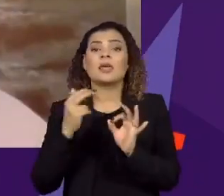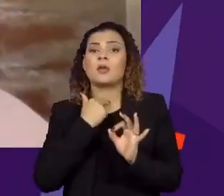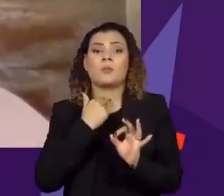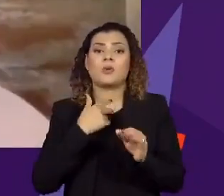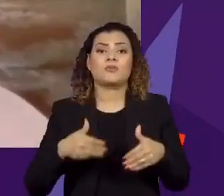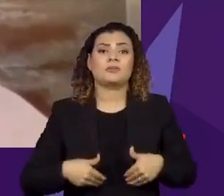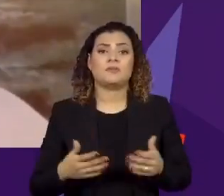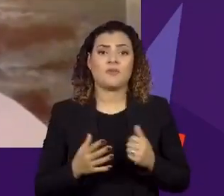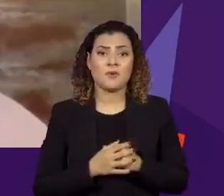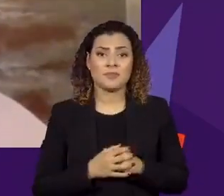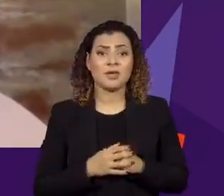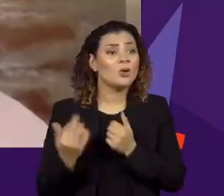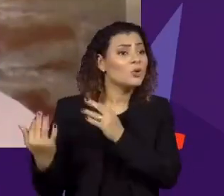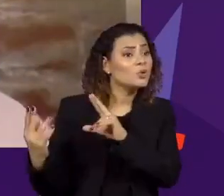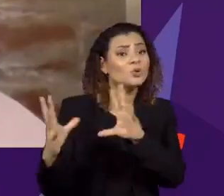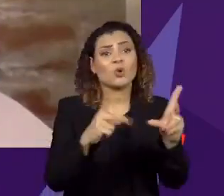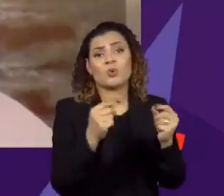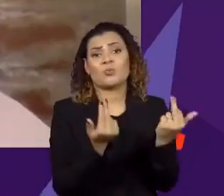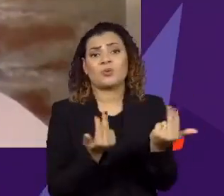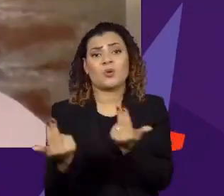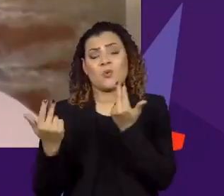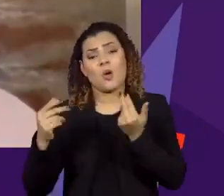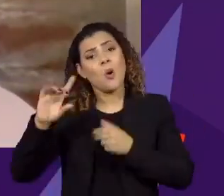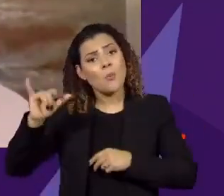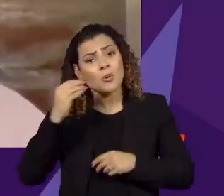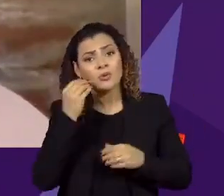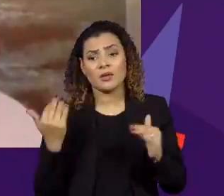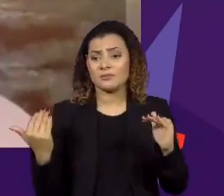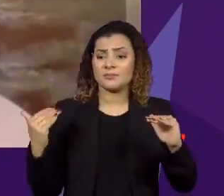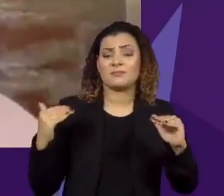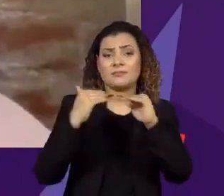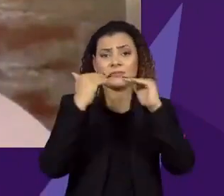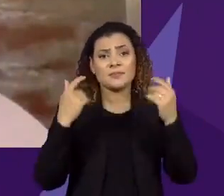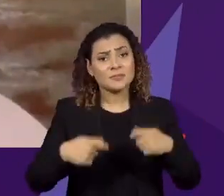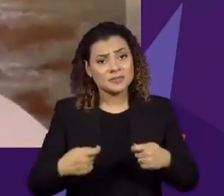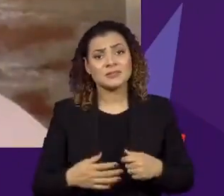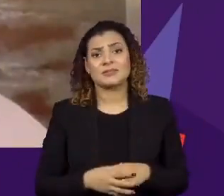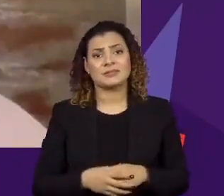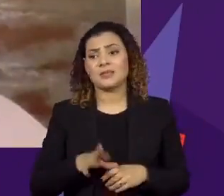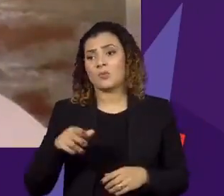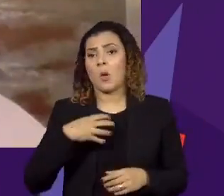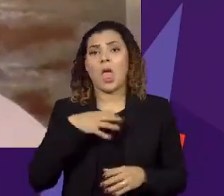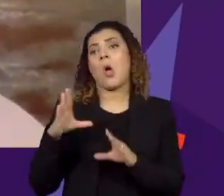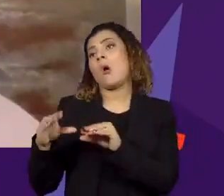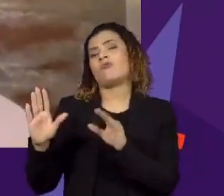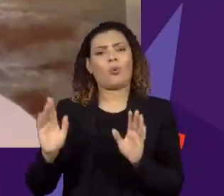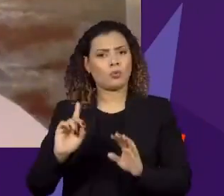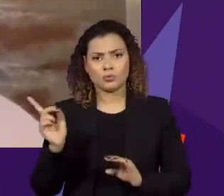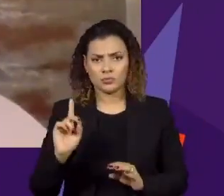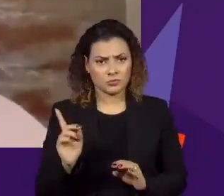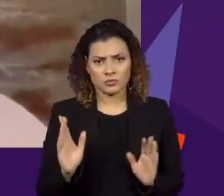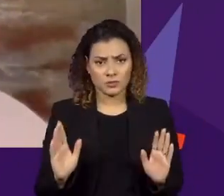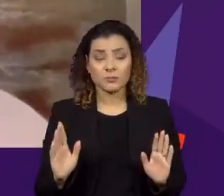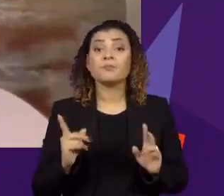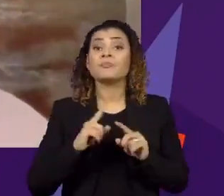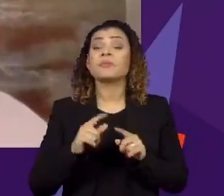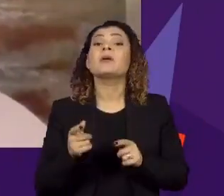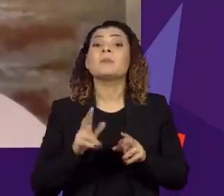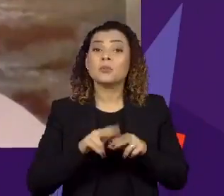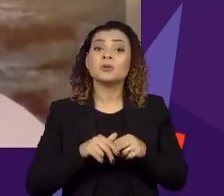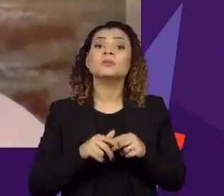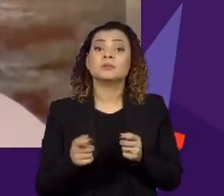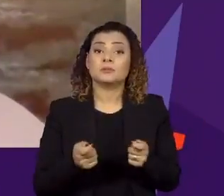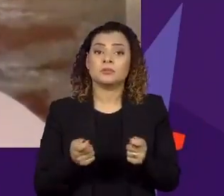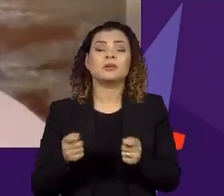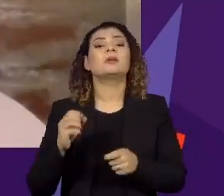fome, é que todos têm que ter oportunidades, sabe? Fora isso, a controladoria geral